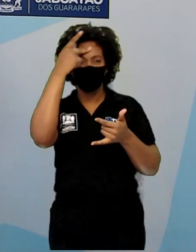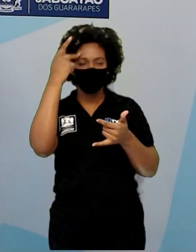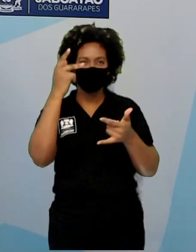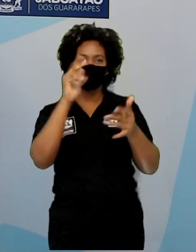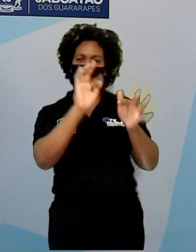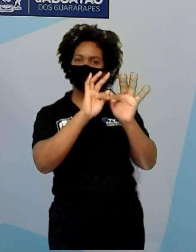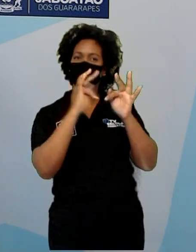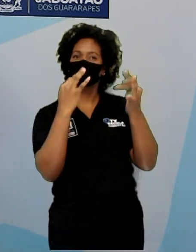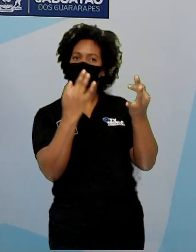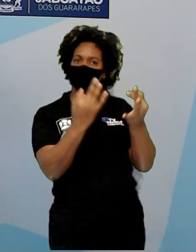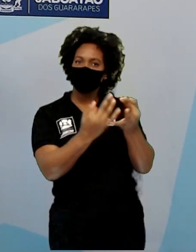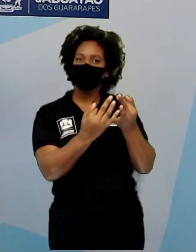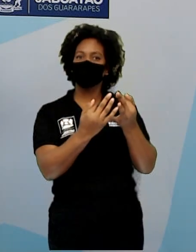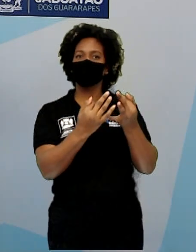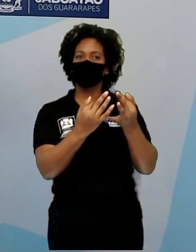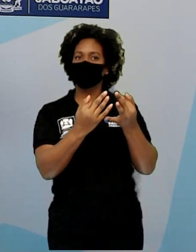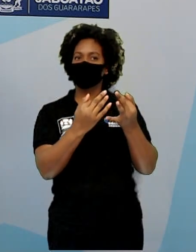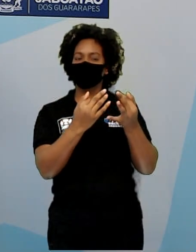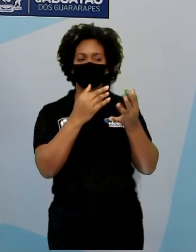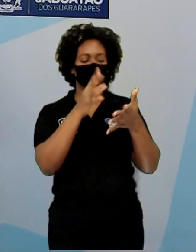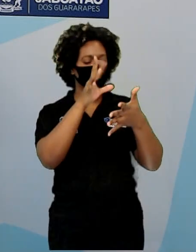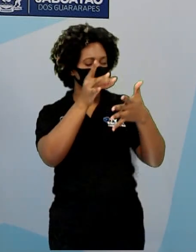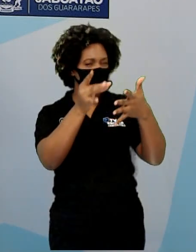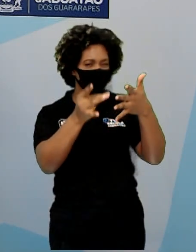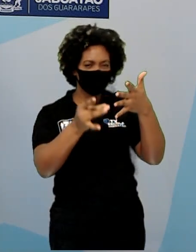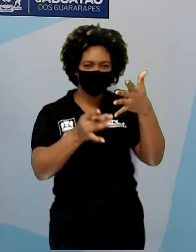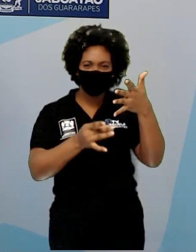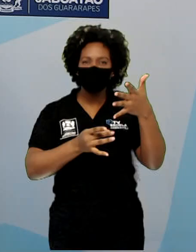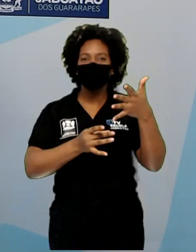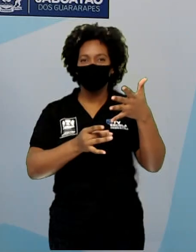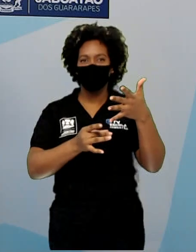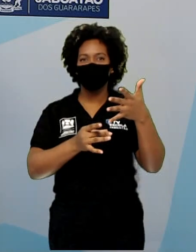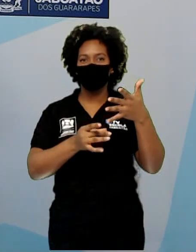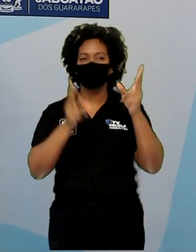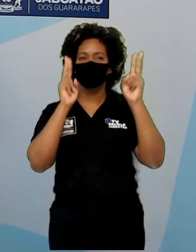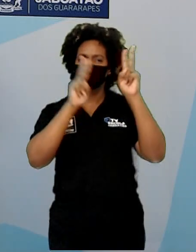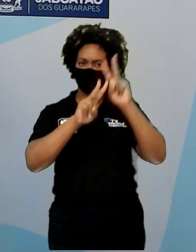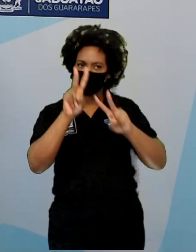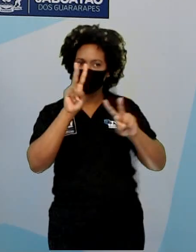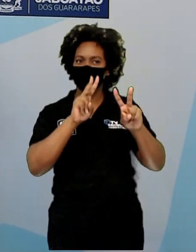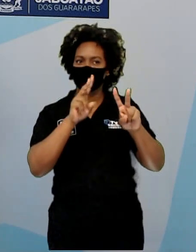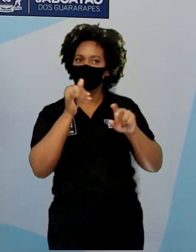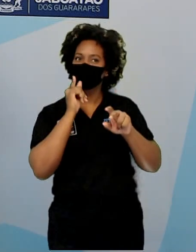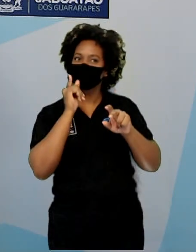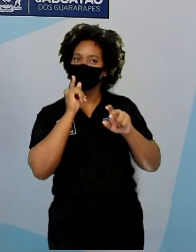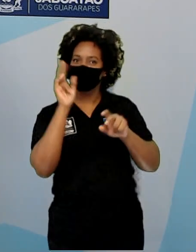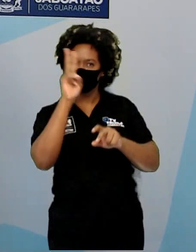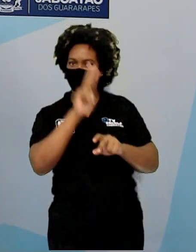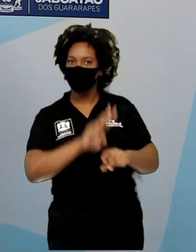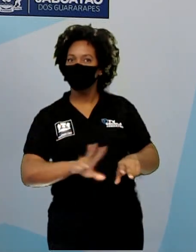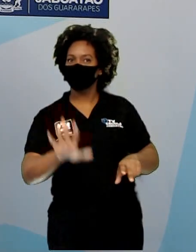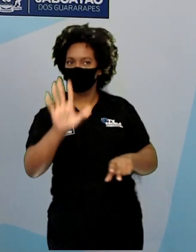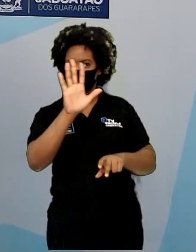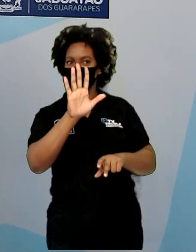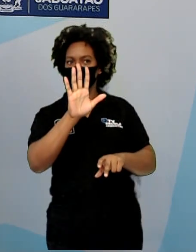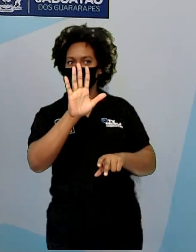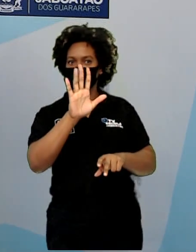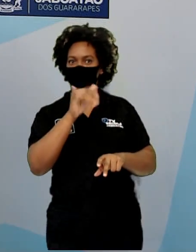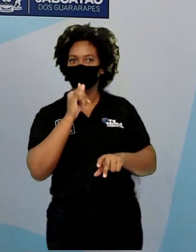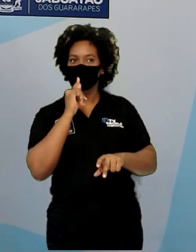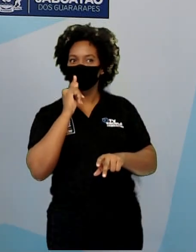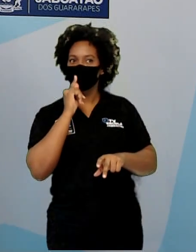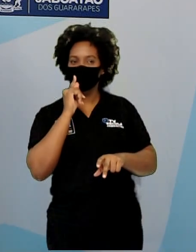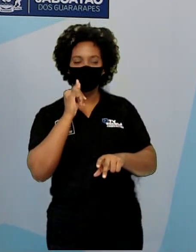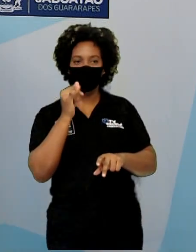Eu disse a vocês que existem várias outras parlendas, além daquela que nós vimos. Eu trouxe um exemplo aqui para vocês. O exemplo que eu acho mais